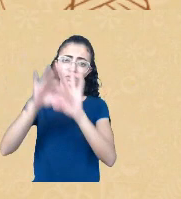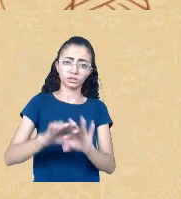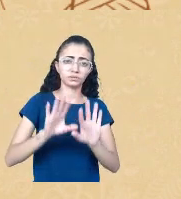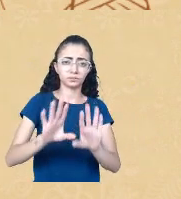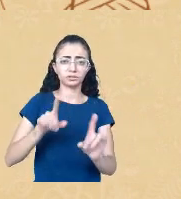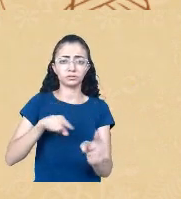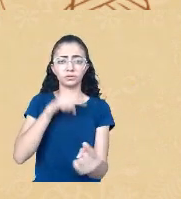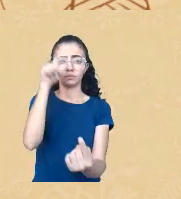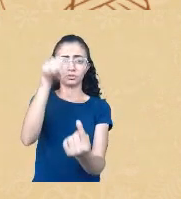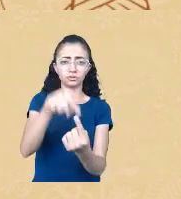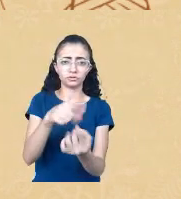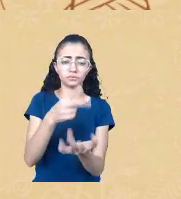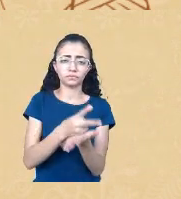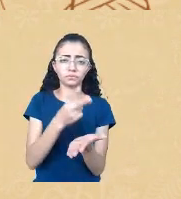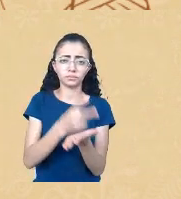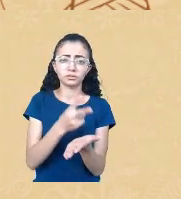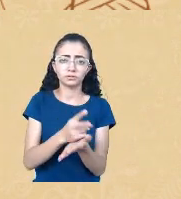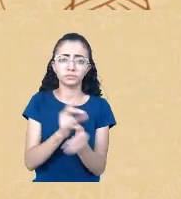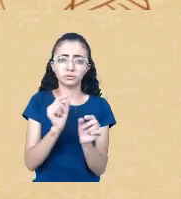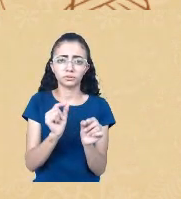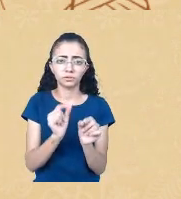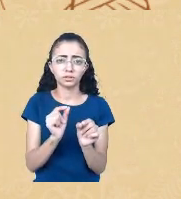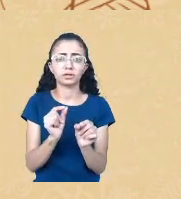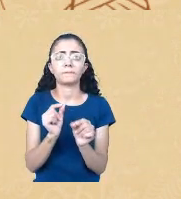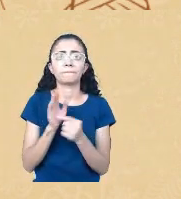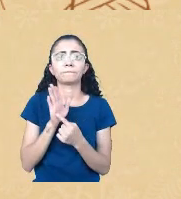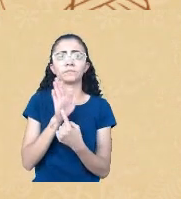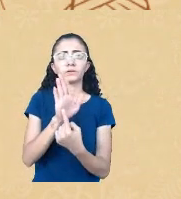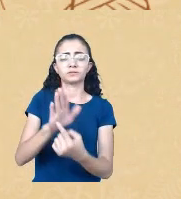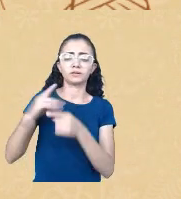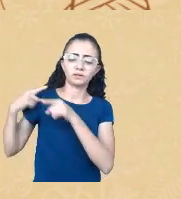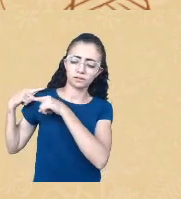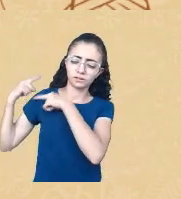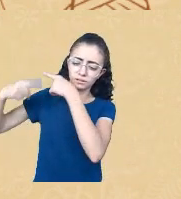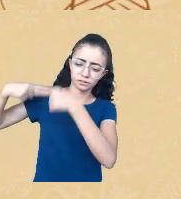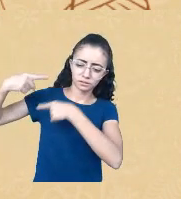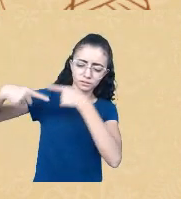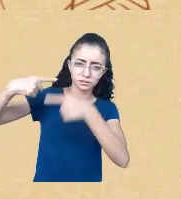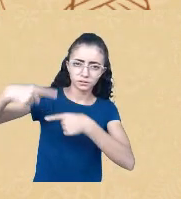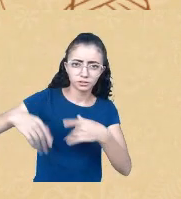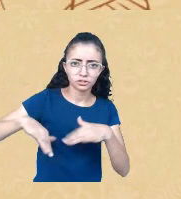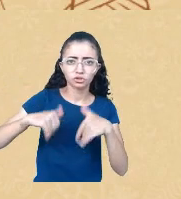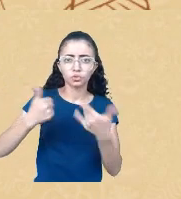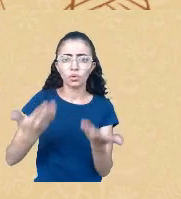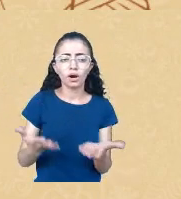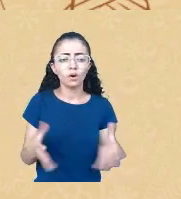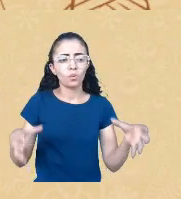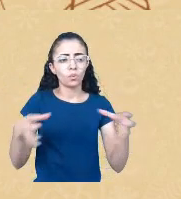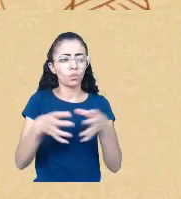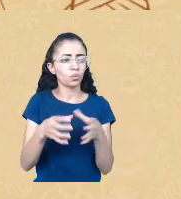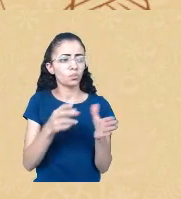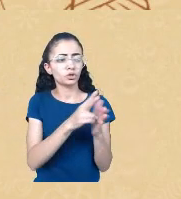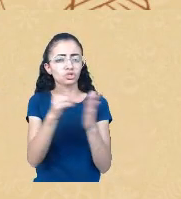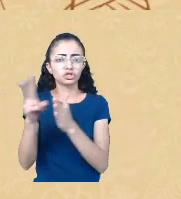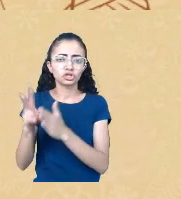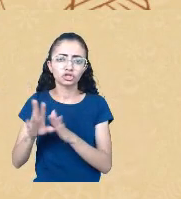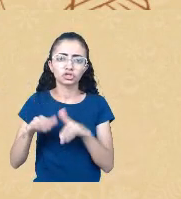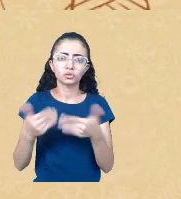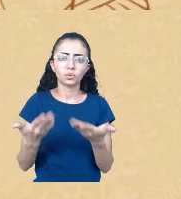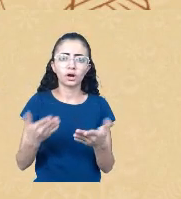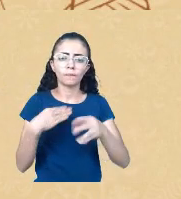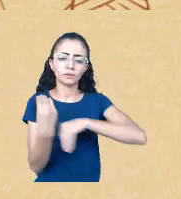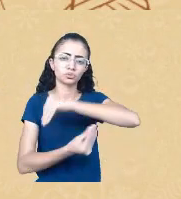acionar a ideia de descendente de quase de quase indígena de mestiçagem todo esse repertório